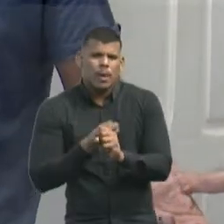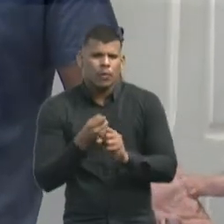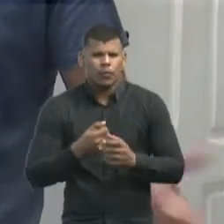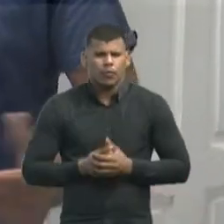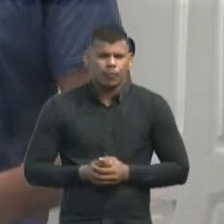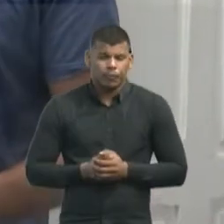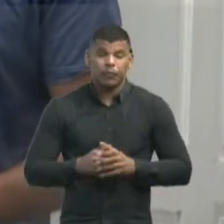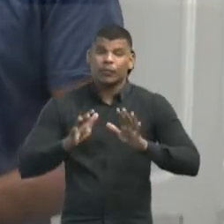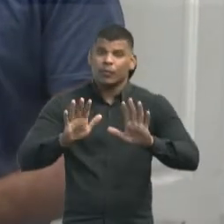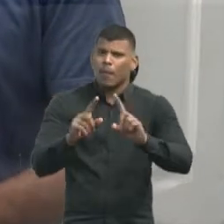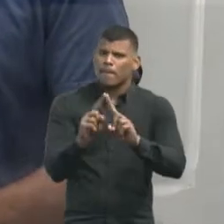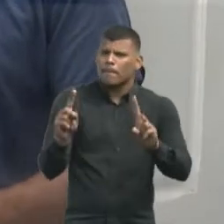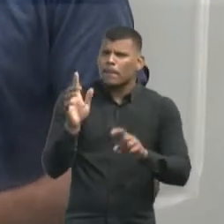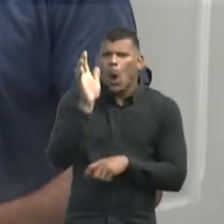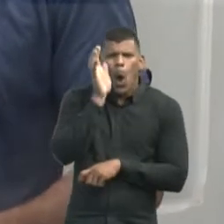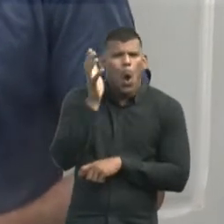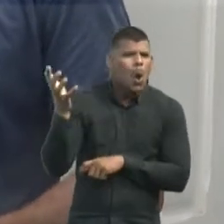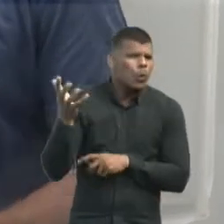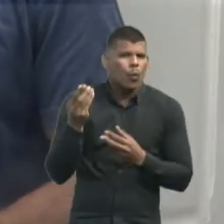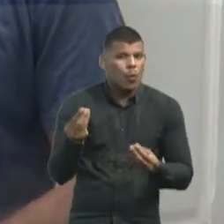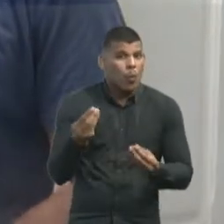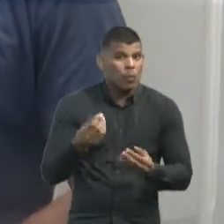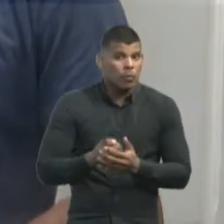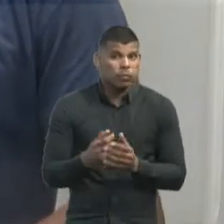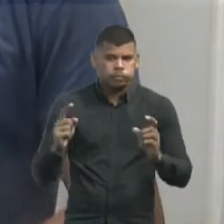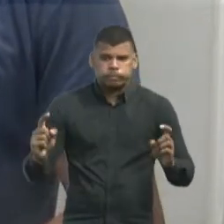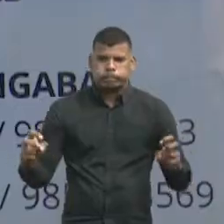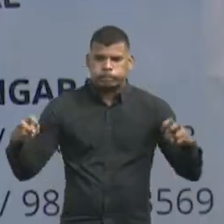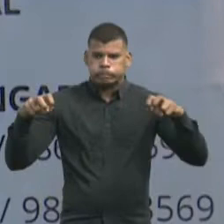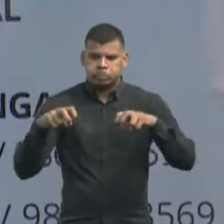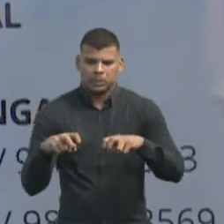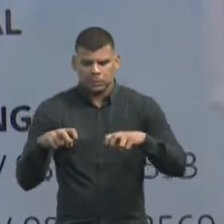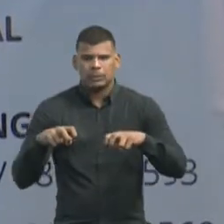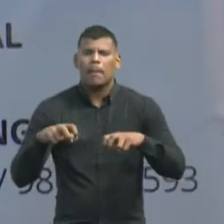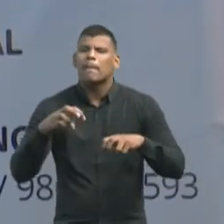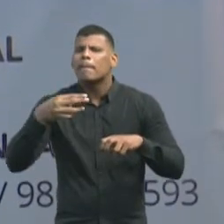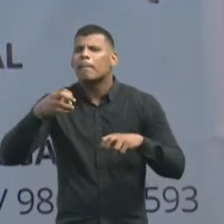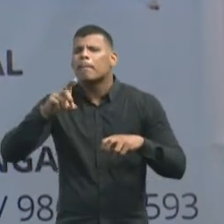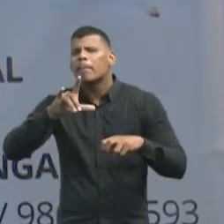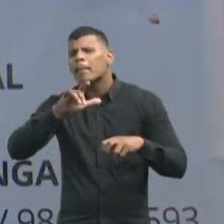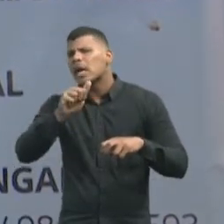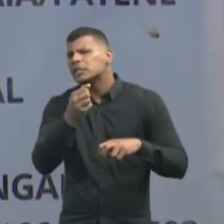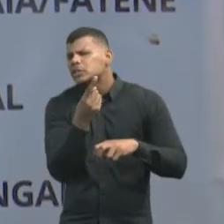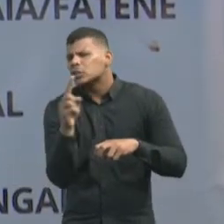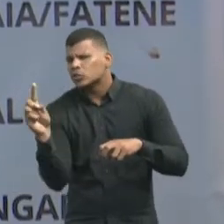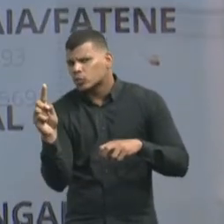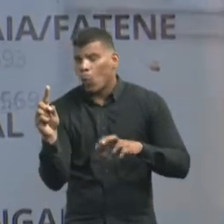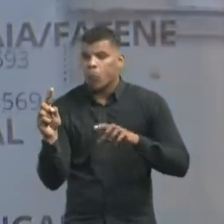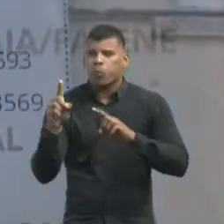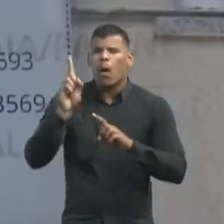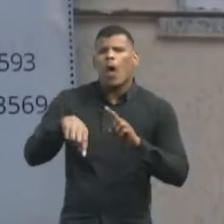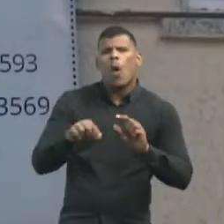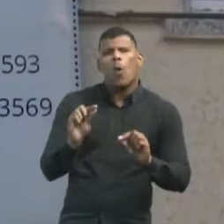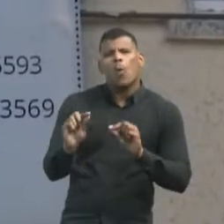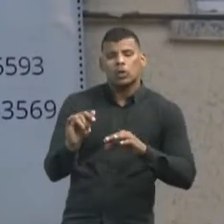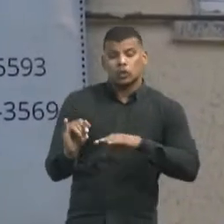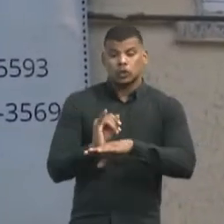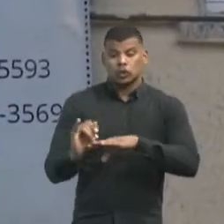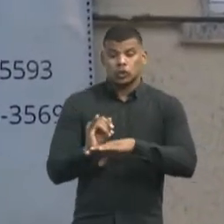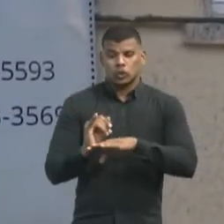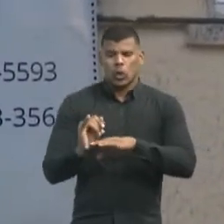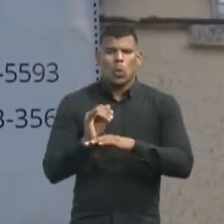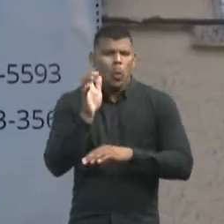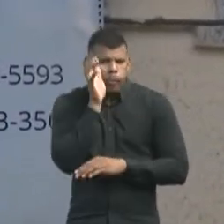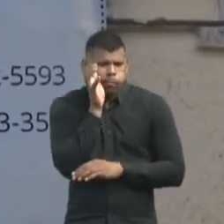O caso só foi resolvido quando ele conheceu a mediação. Essa técnica de solução de conflitos busca a